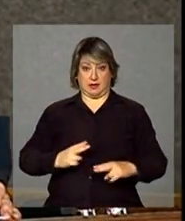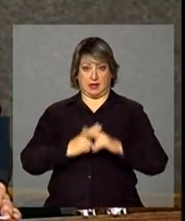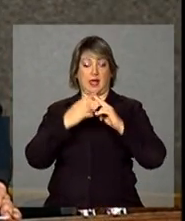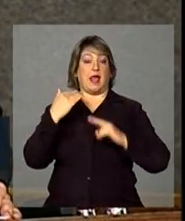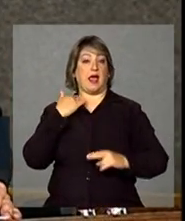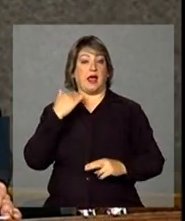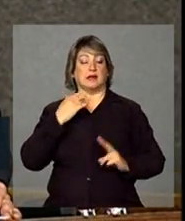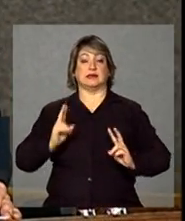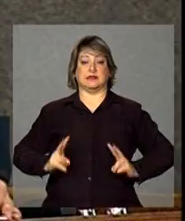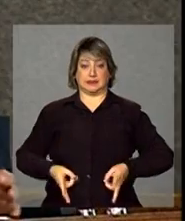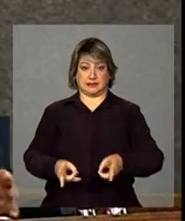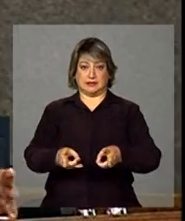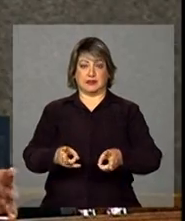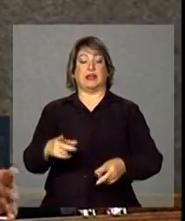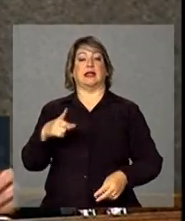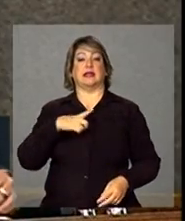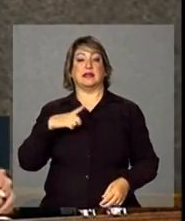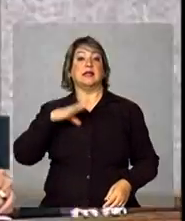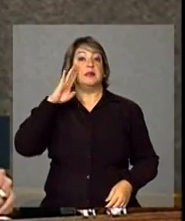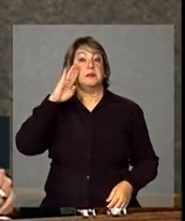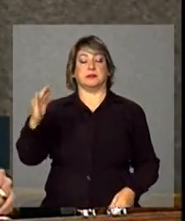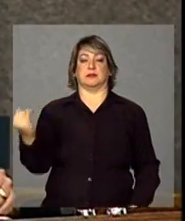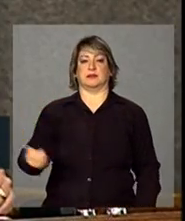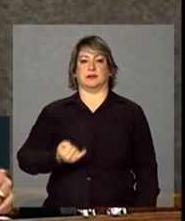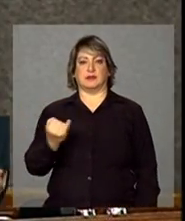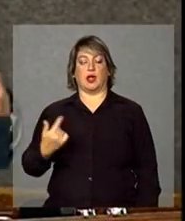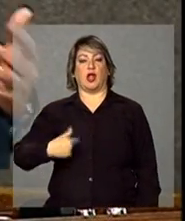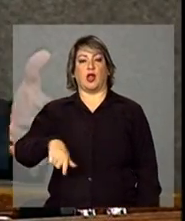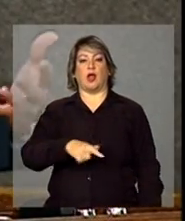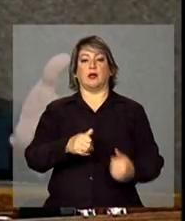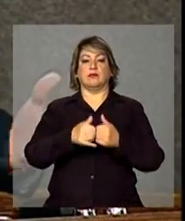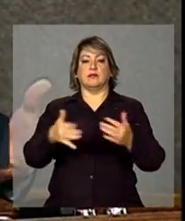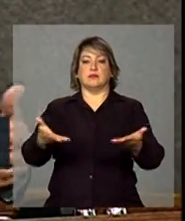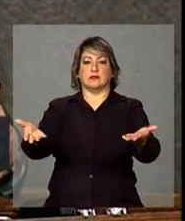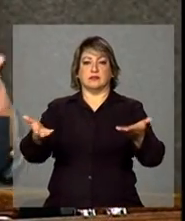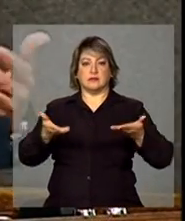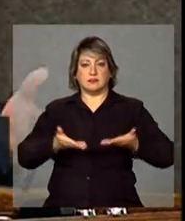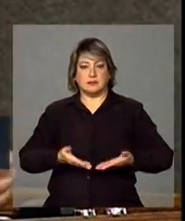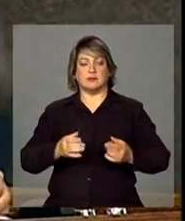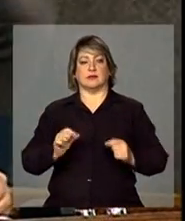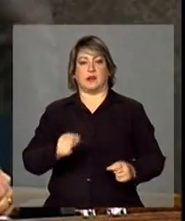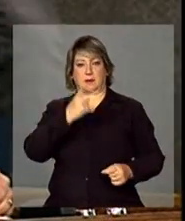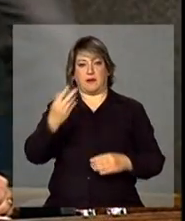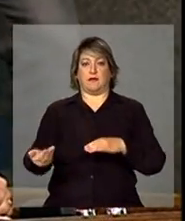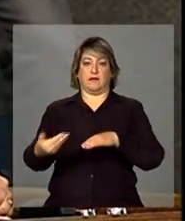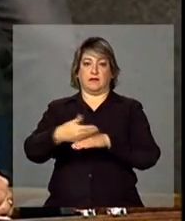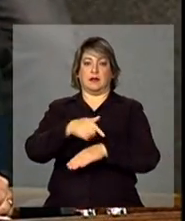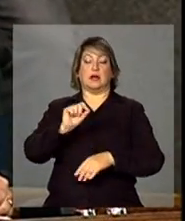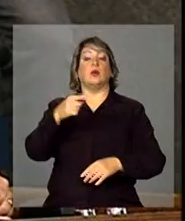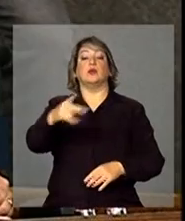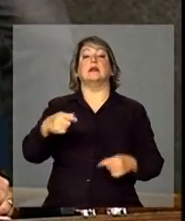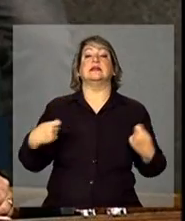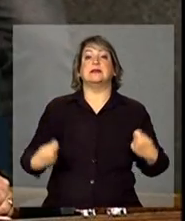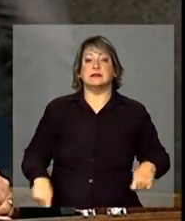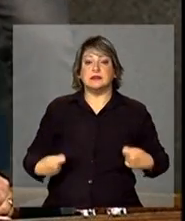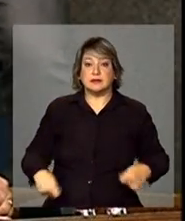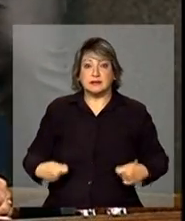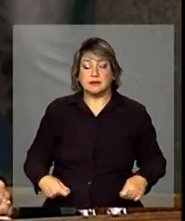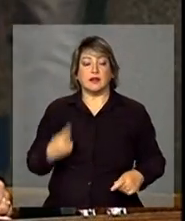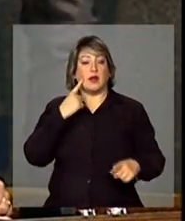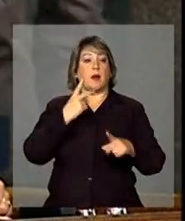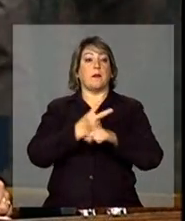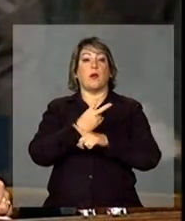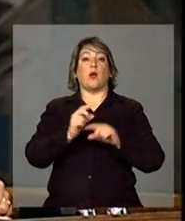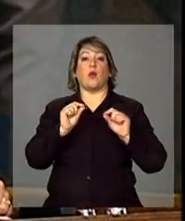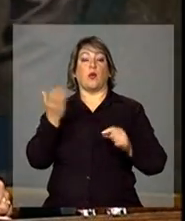tem como premissa, a partir da experiência do cliente e da sua necessidade, buscar,